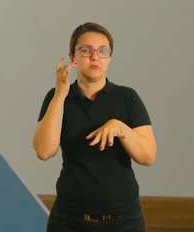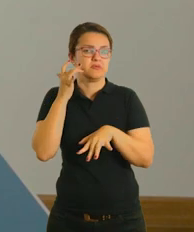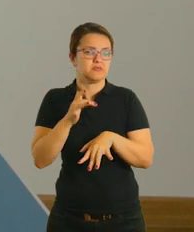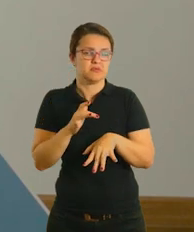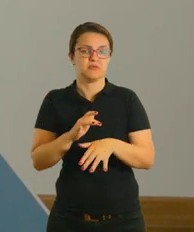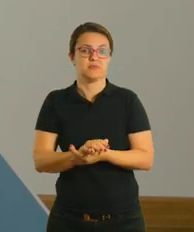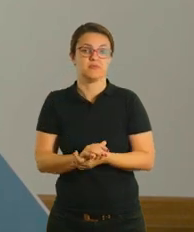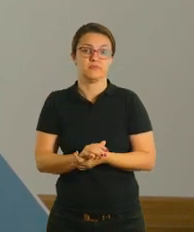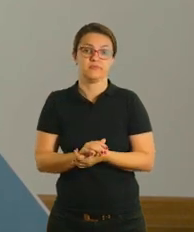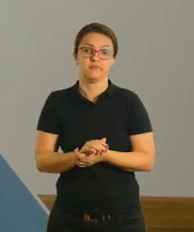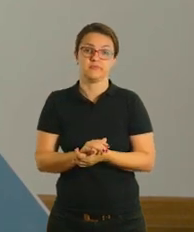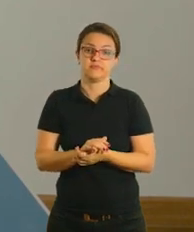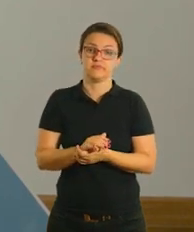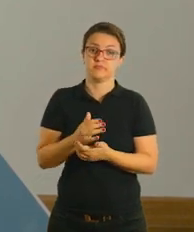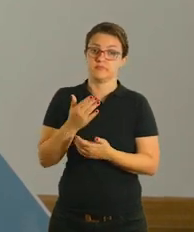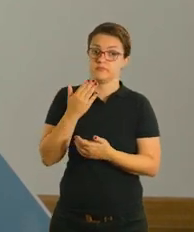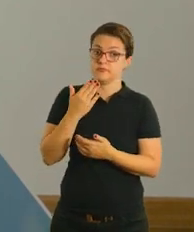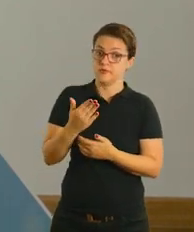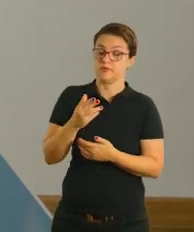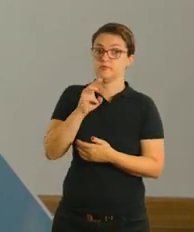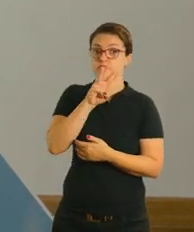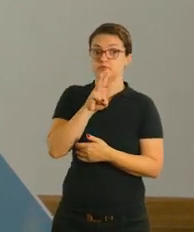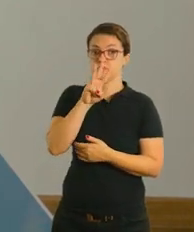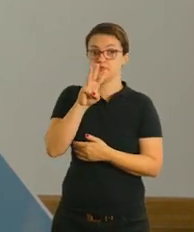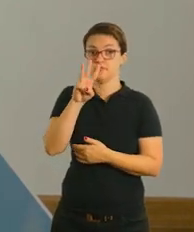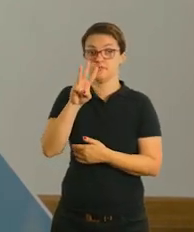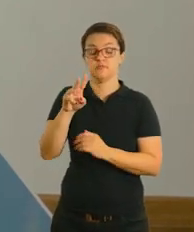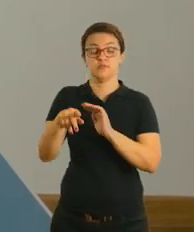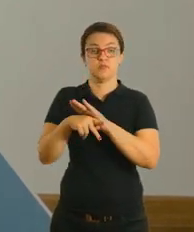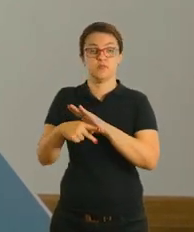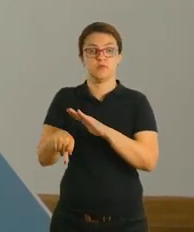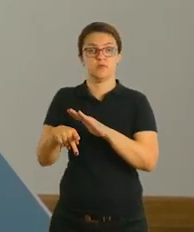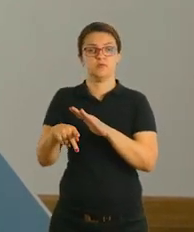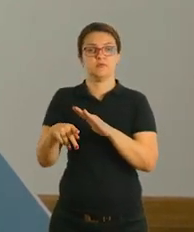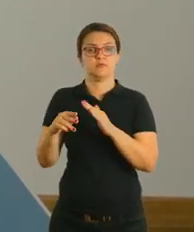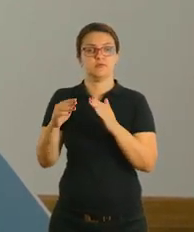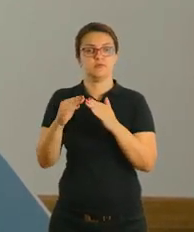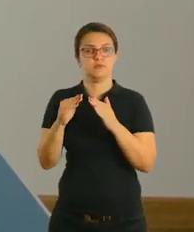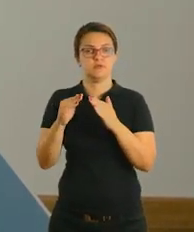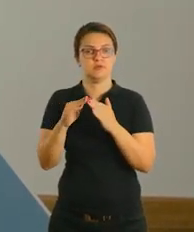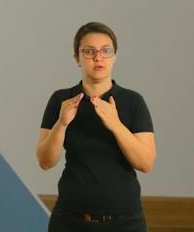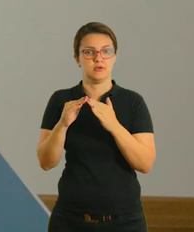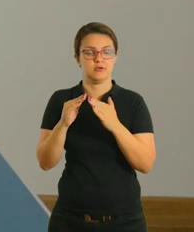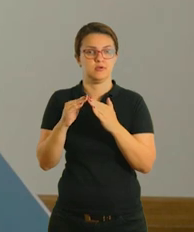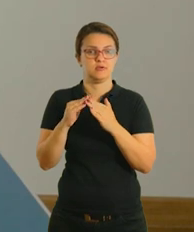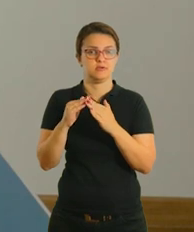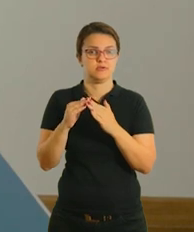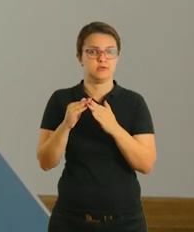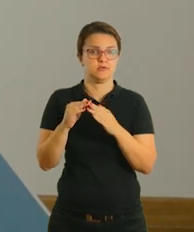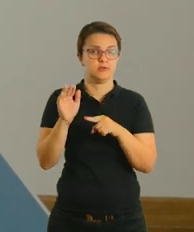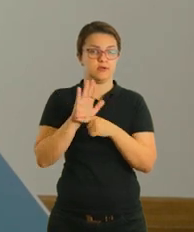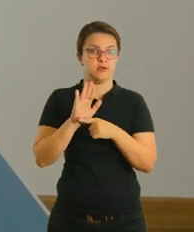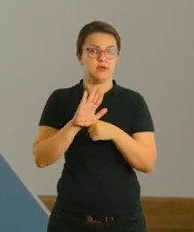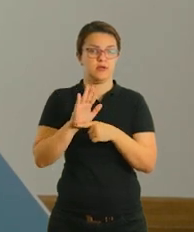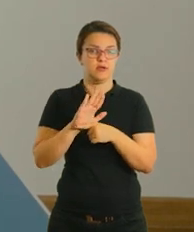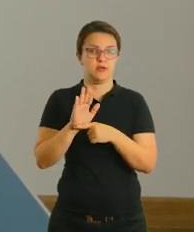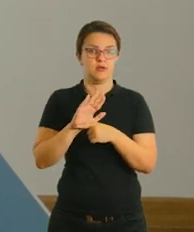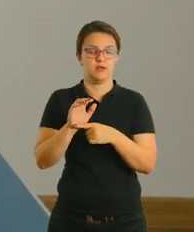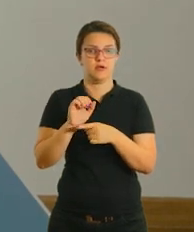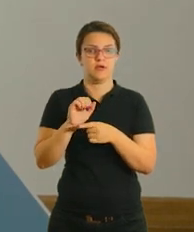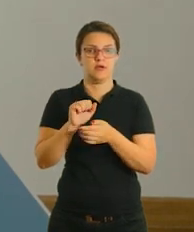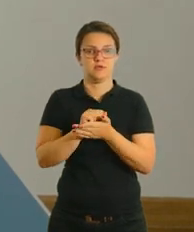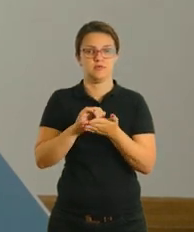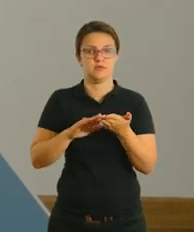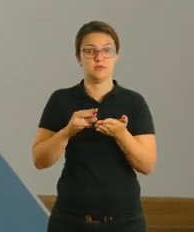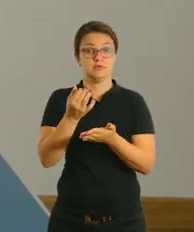posições, recomendo que vocês busquem no link lição de casa, a vídeo-aula número 6. Eu explico muito bem sobre o baralho